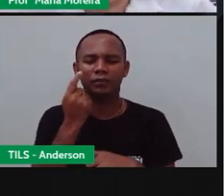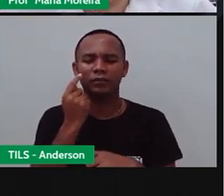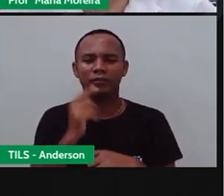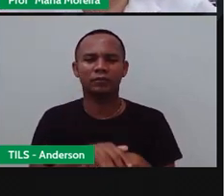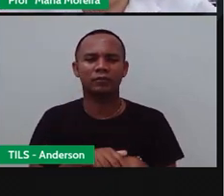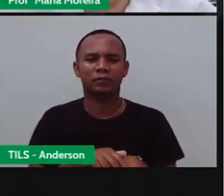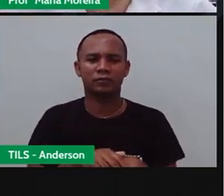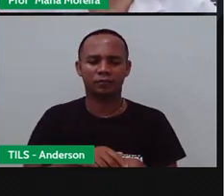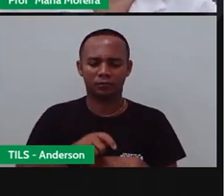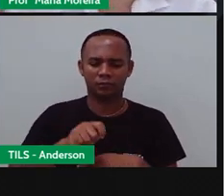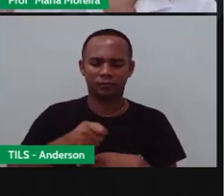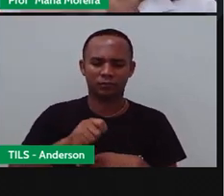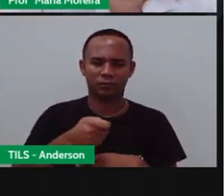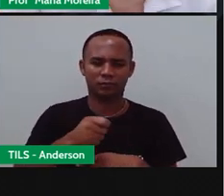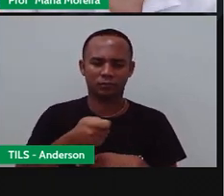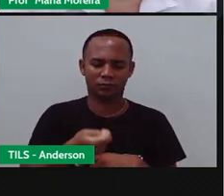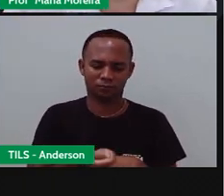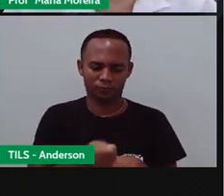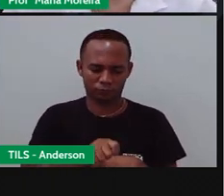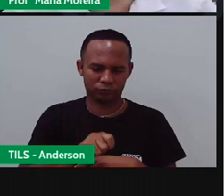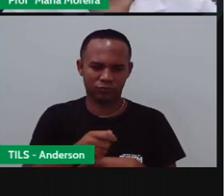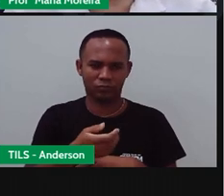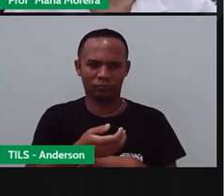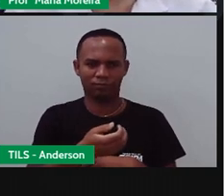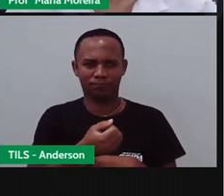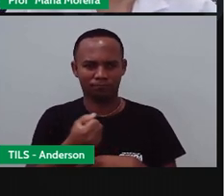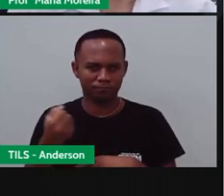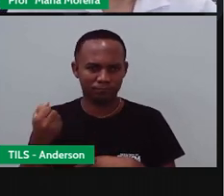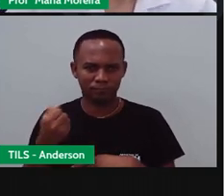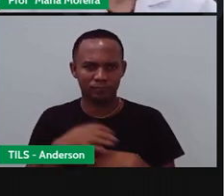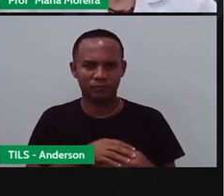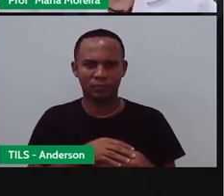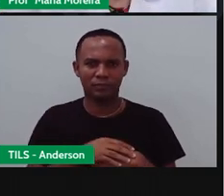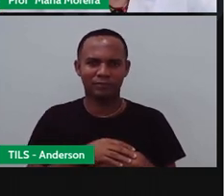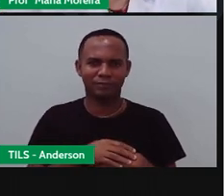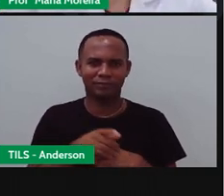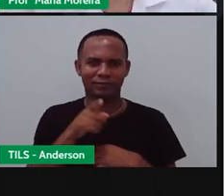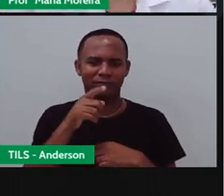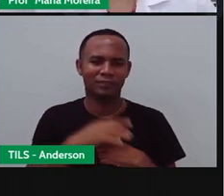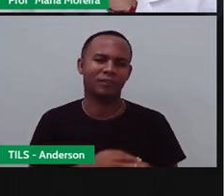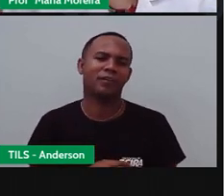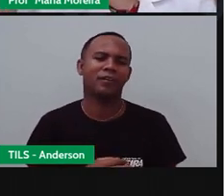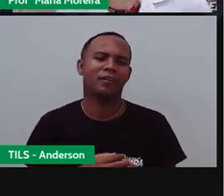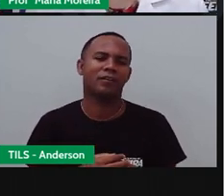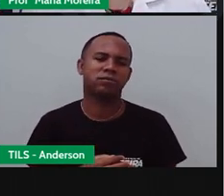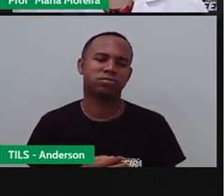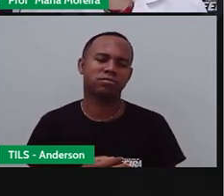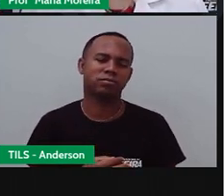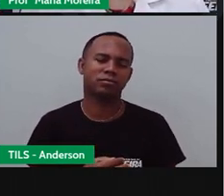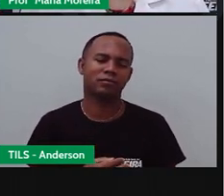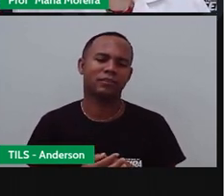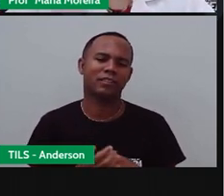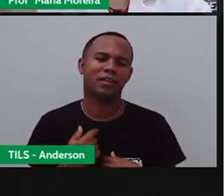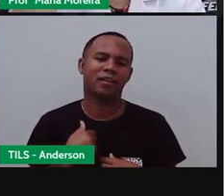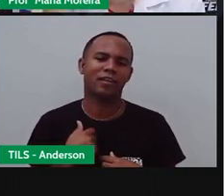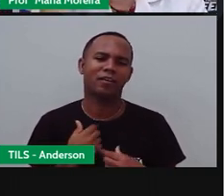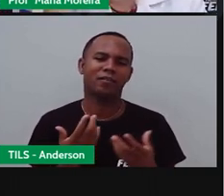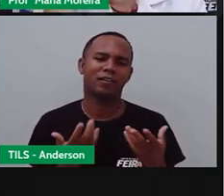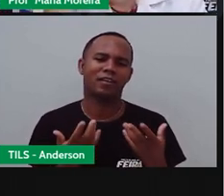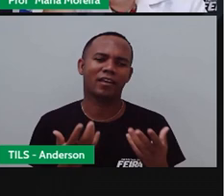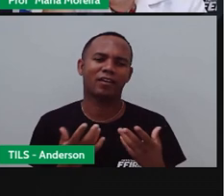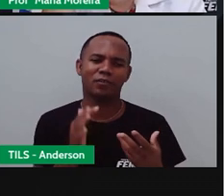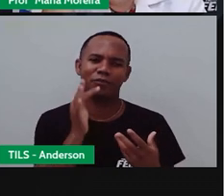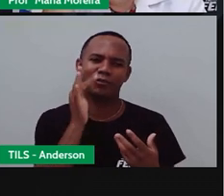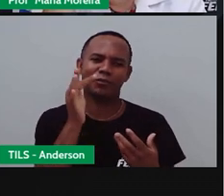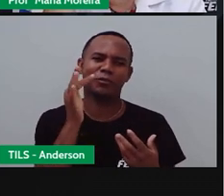Pega a chave E destranca a Ivo Eu queria ver o futuro Mas eu